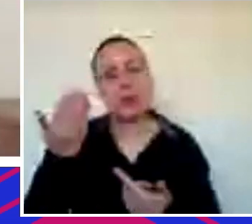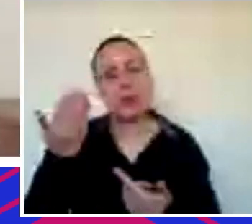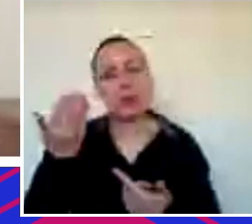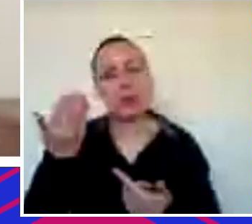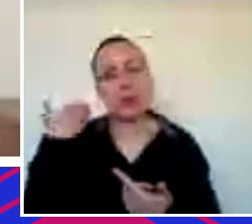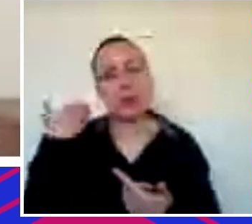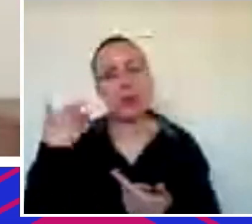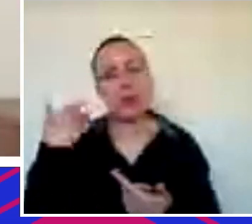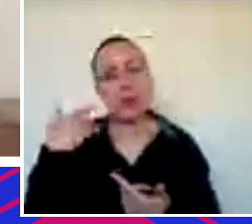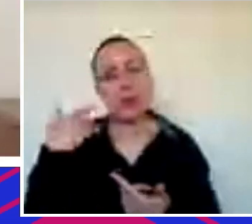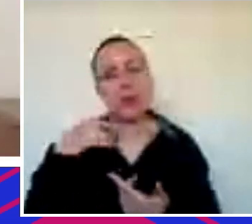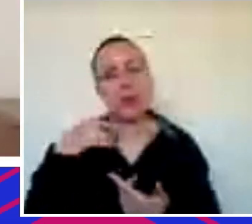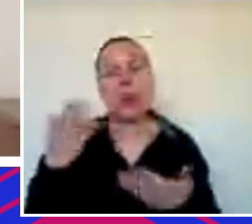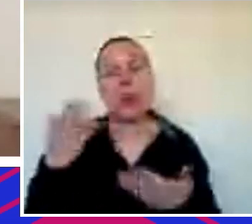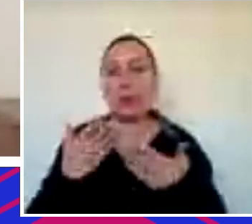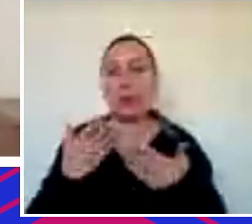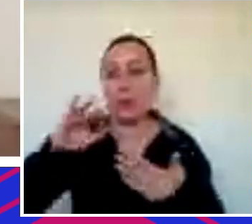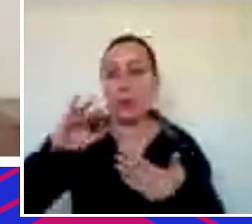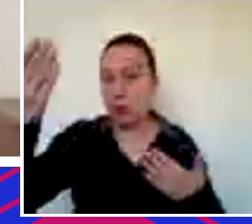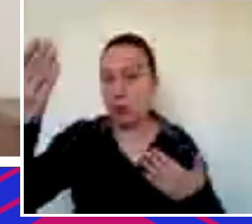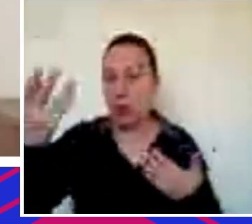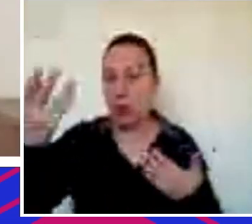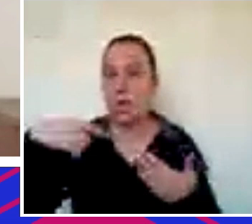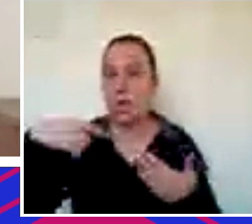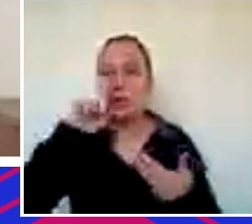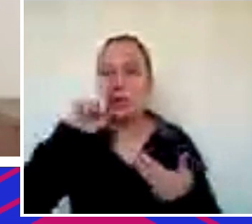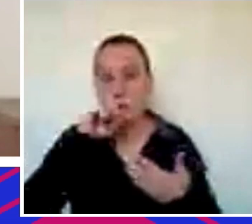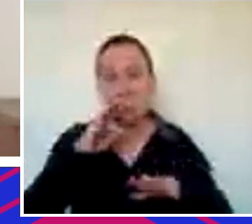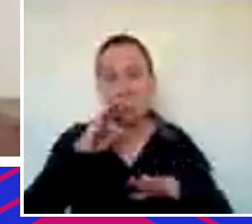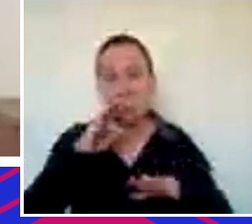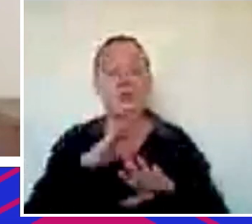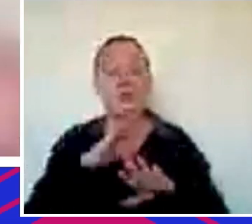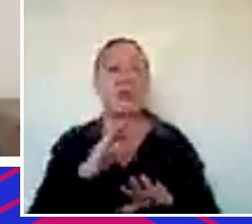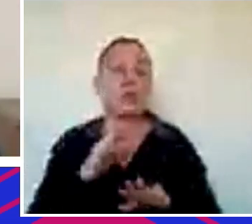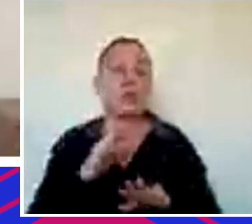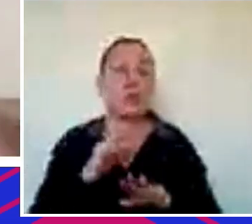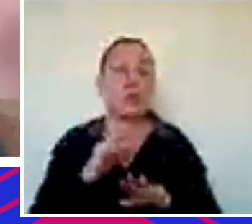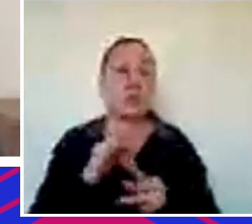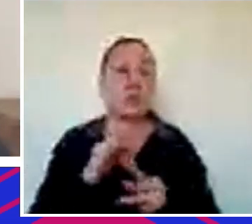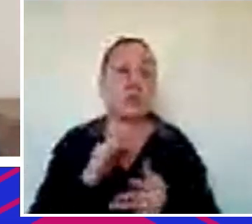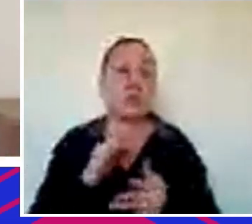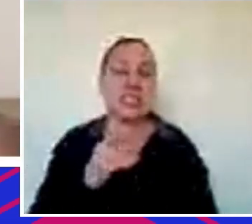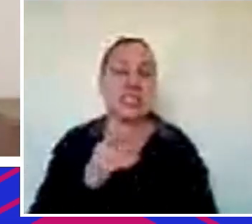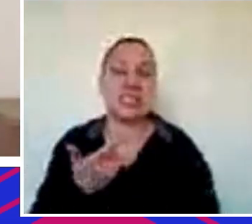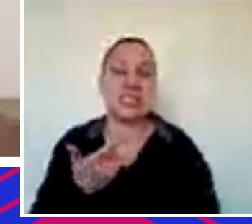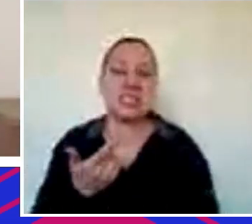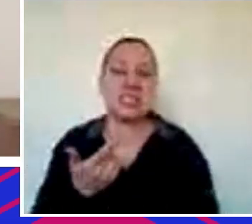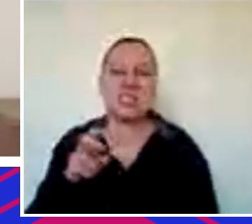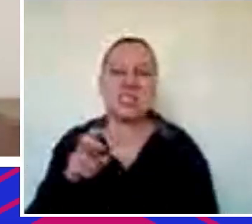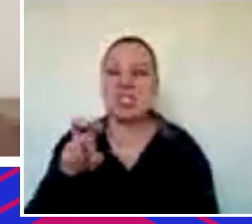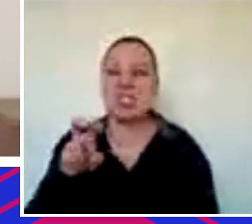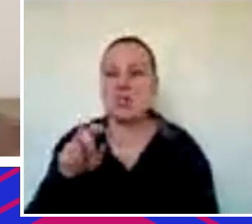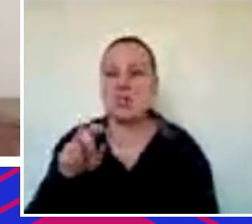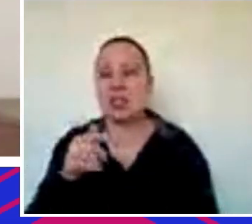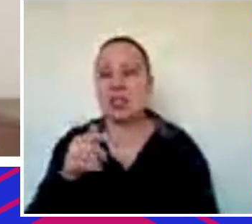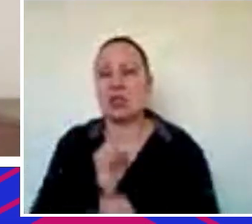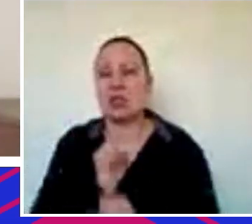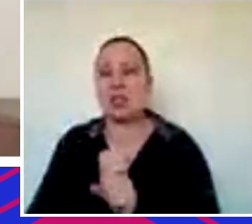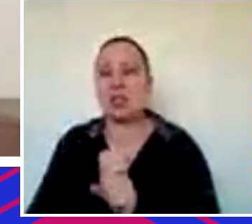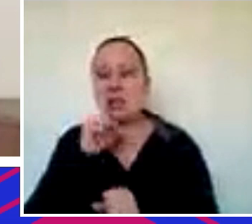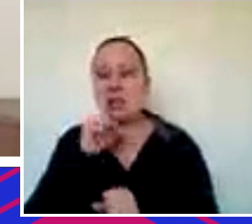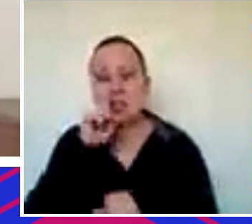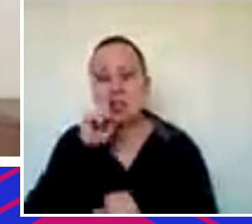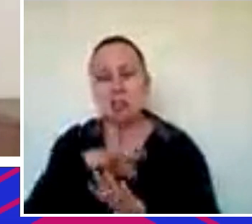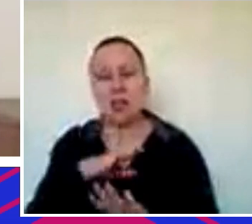mais receio de Brasil com tudo que aconteceu recentemente não tão recentemente nos últimos 5, 7 anos inclusive